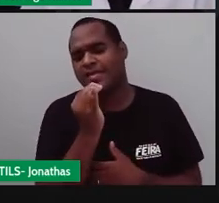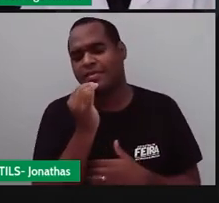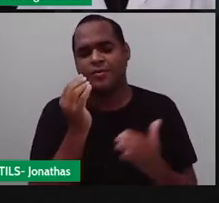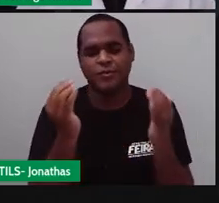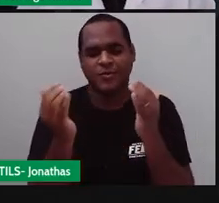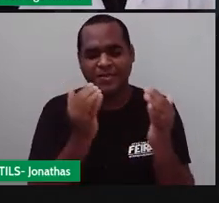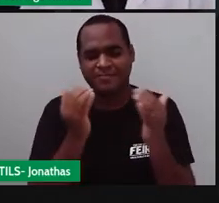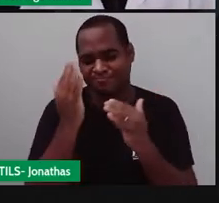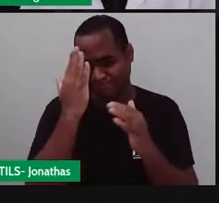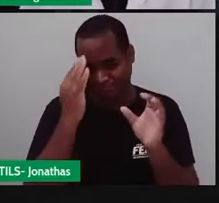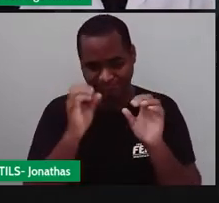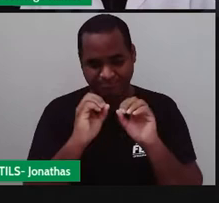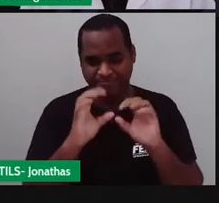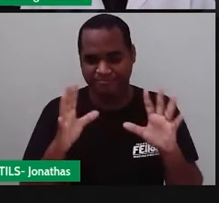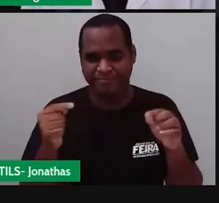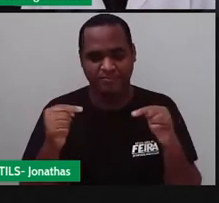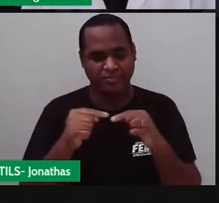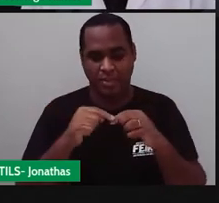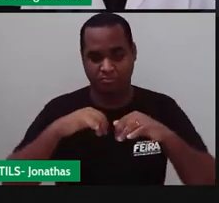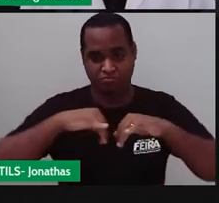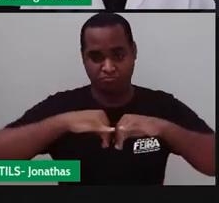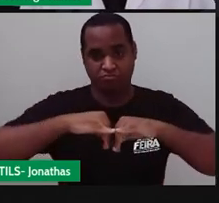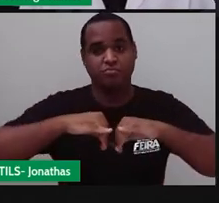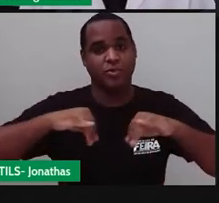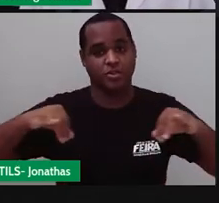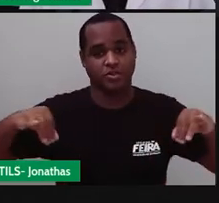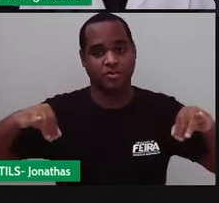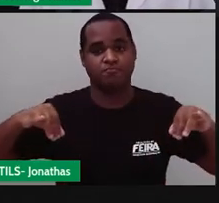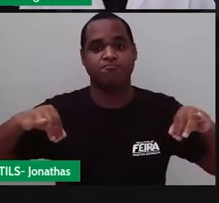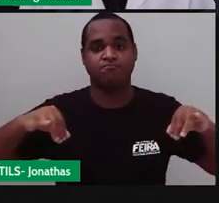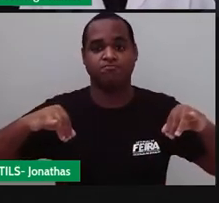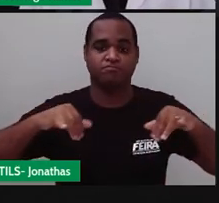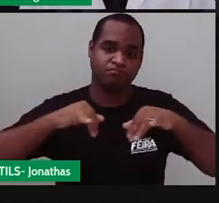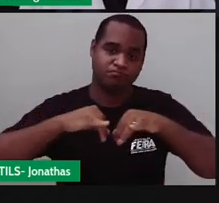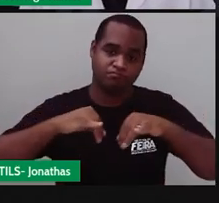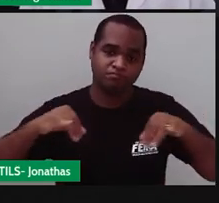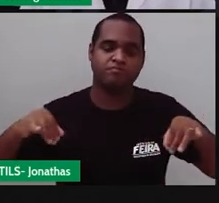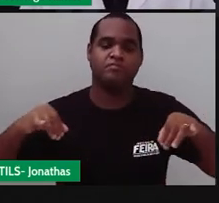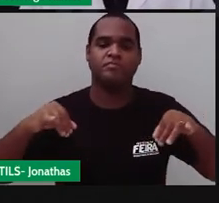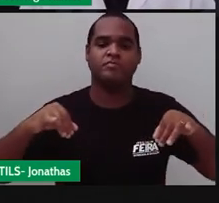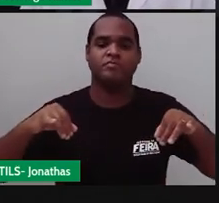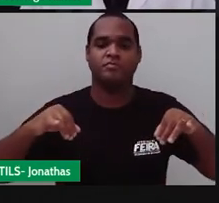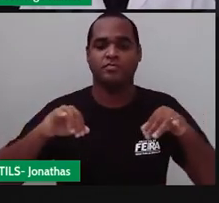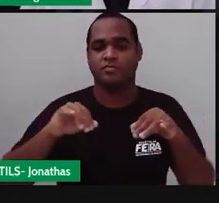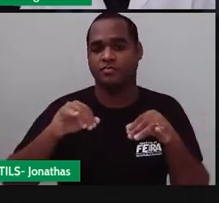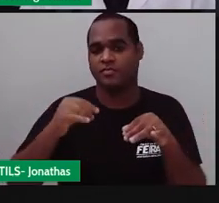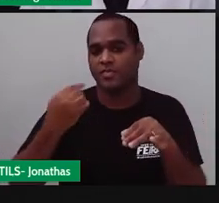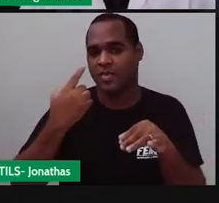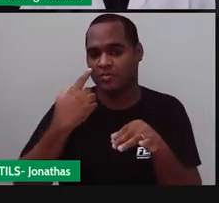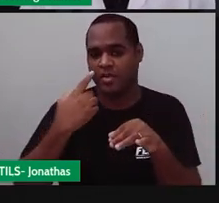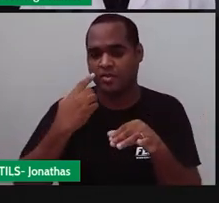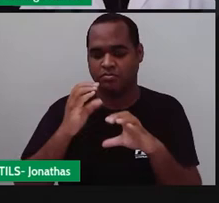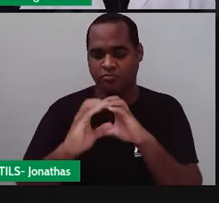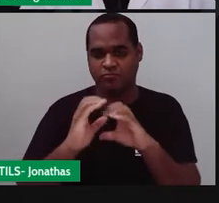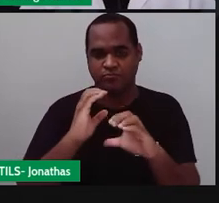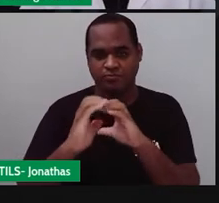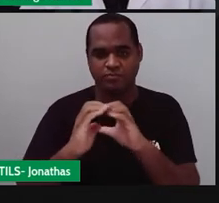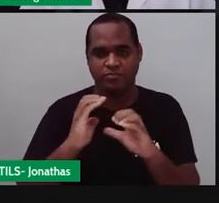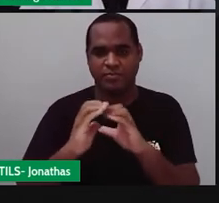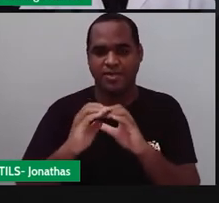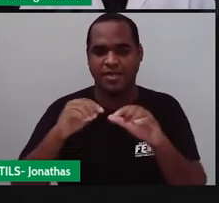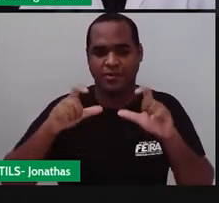trago para você essa situação noticiada num canal de comunicação chamado